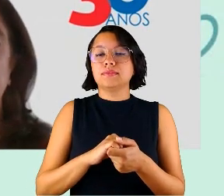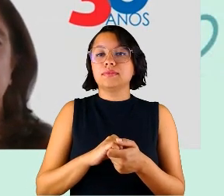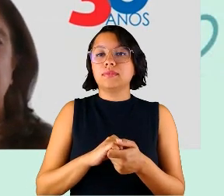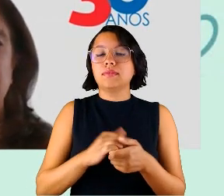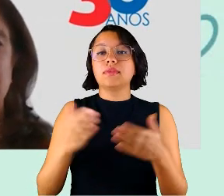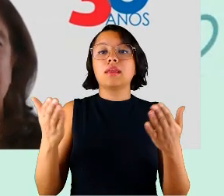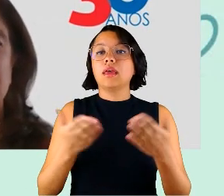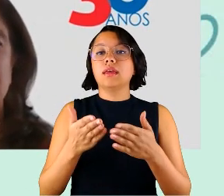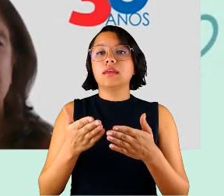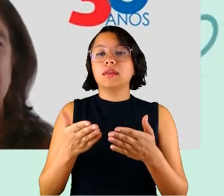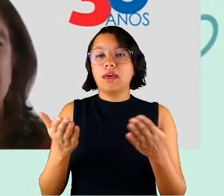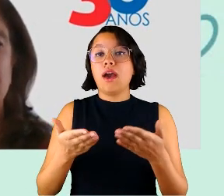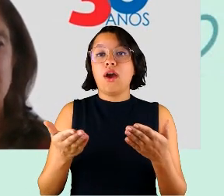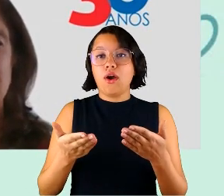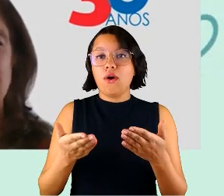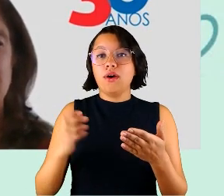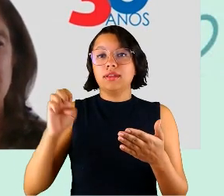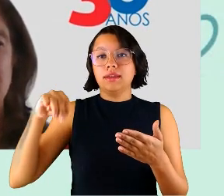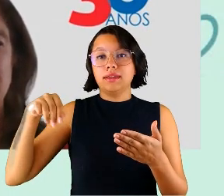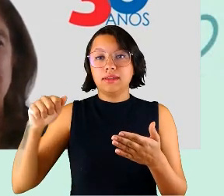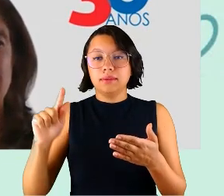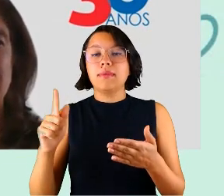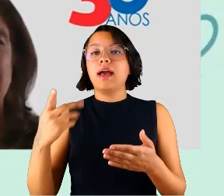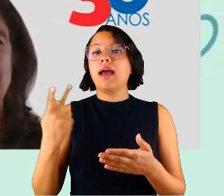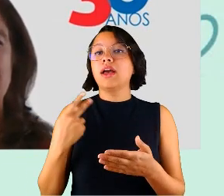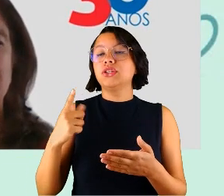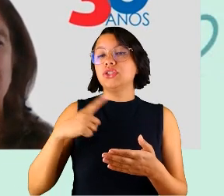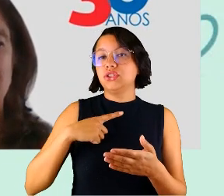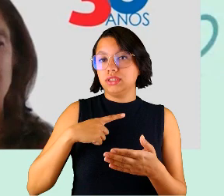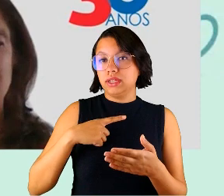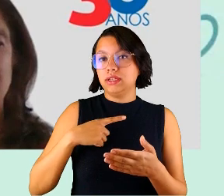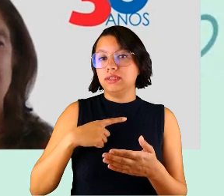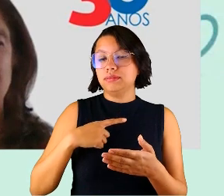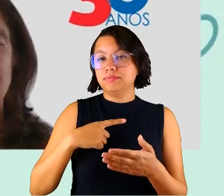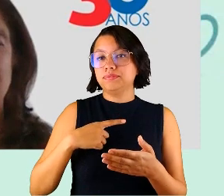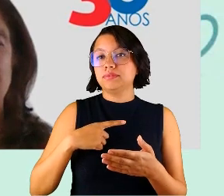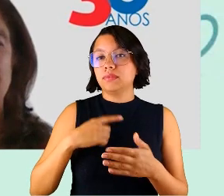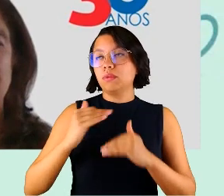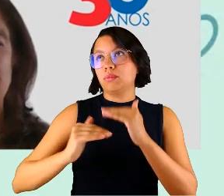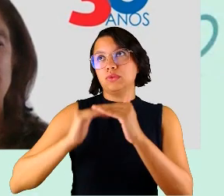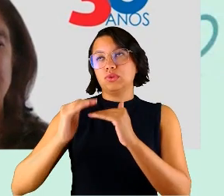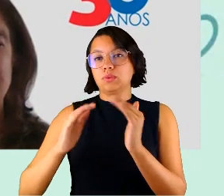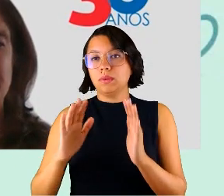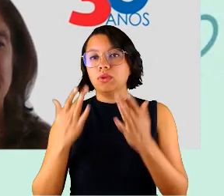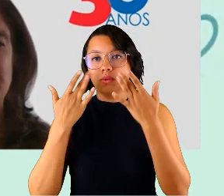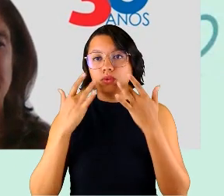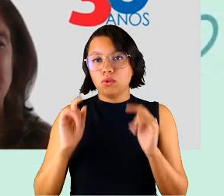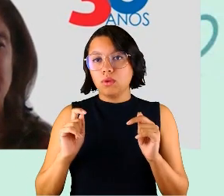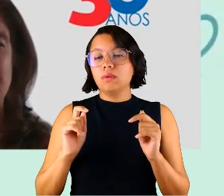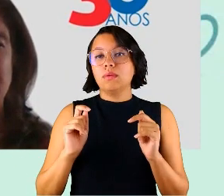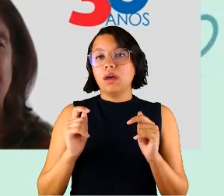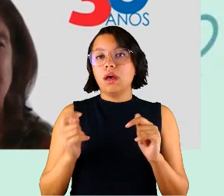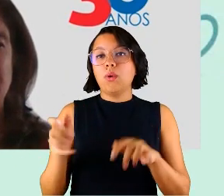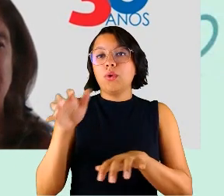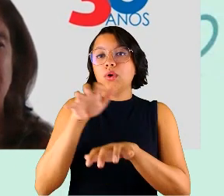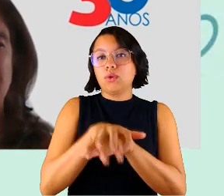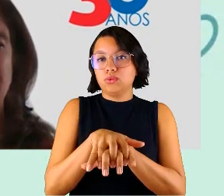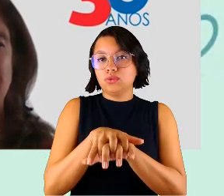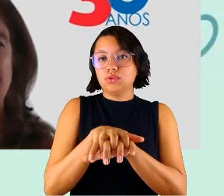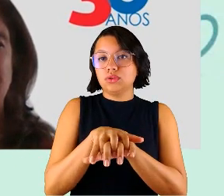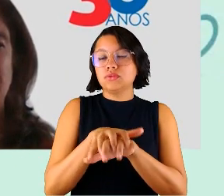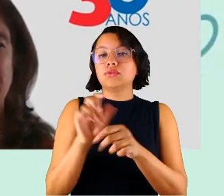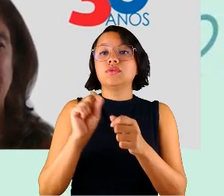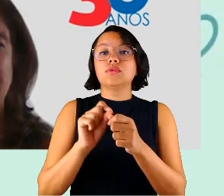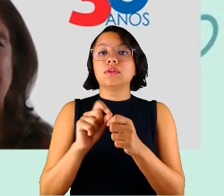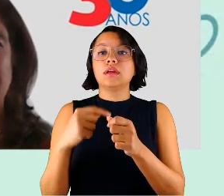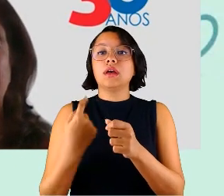aqui agora na IMAG a gente tem por procedimento inclusivo fazer